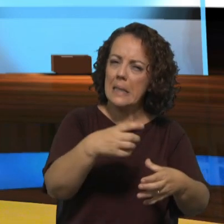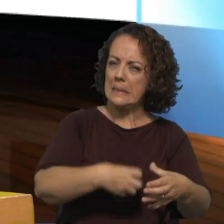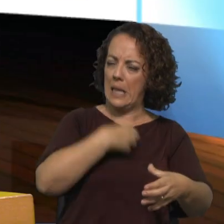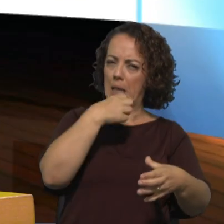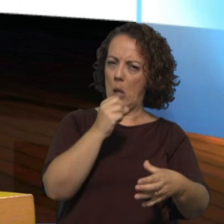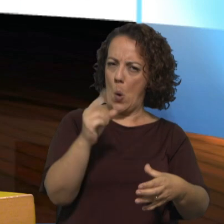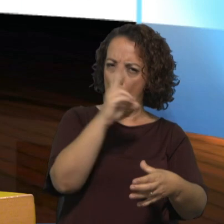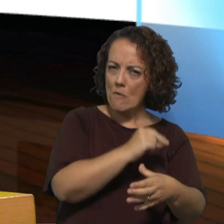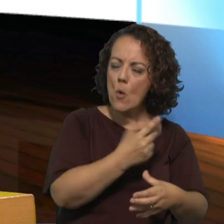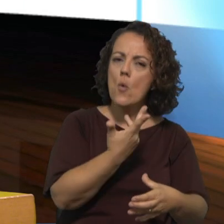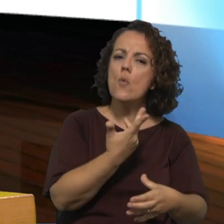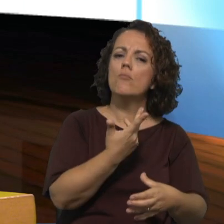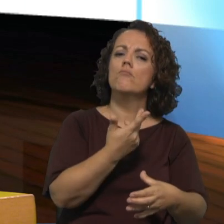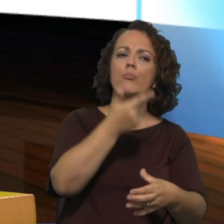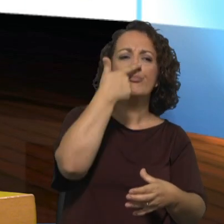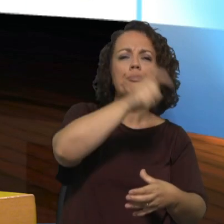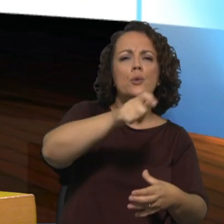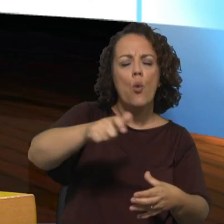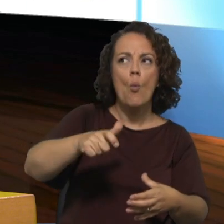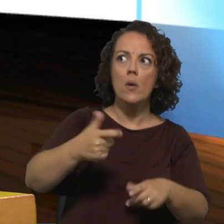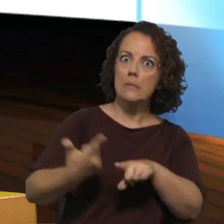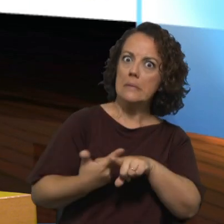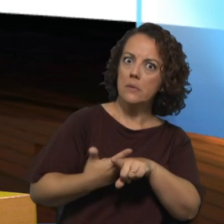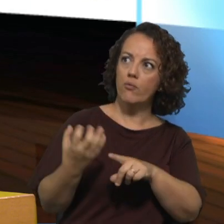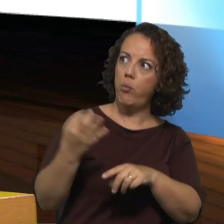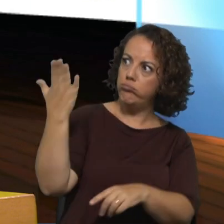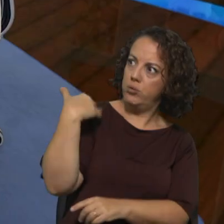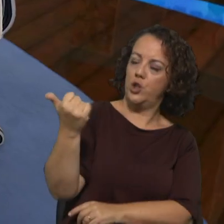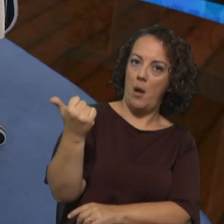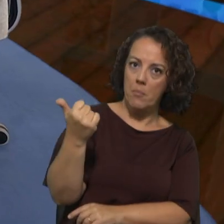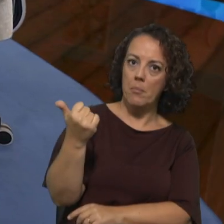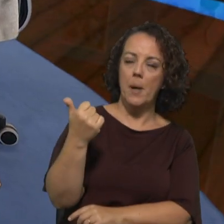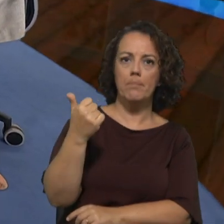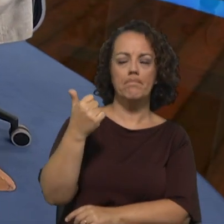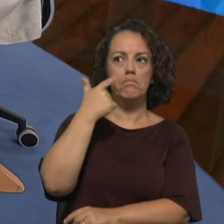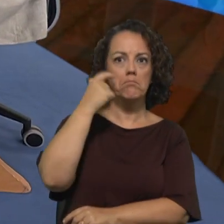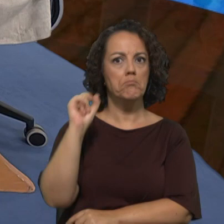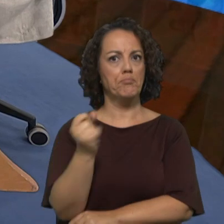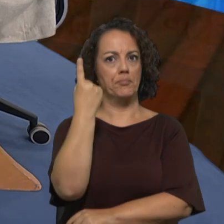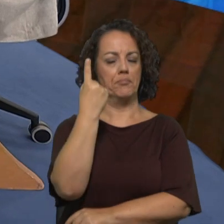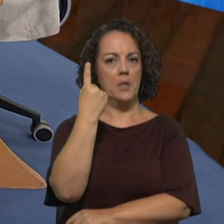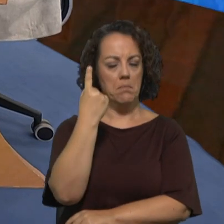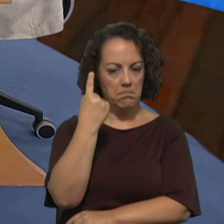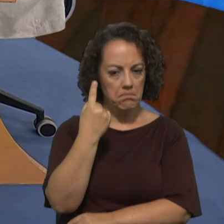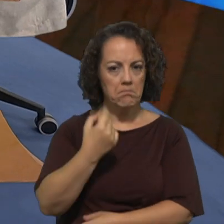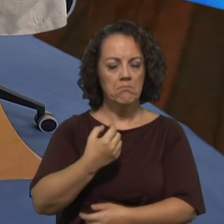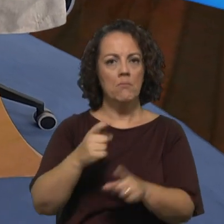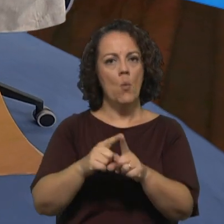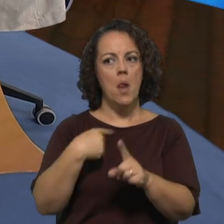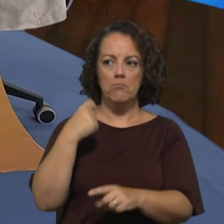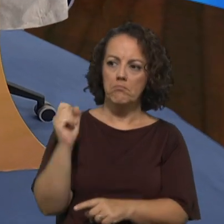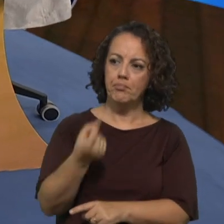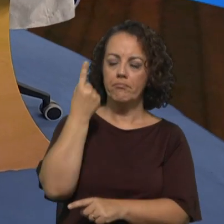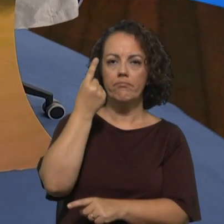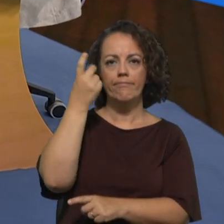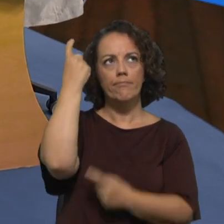notámos entusiasmo por parte de pessoas que até foram chamadas e que, pela primeira vez, expressaram aquilo que pensavam e